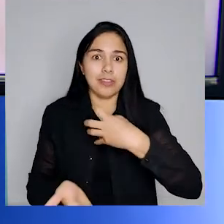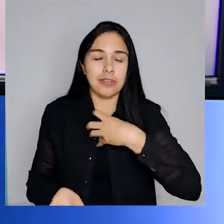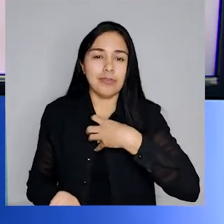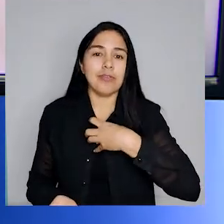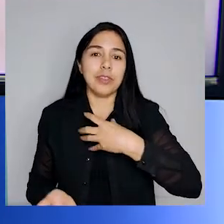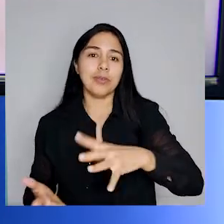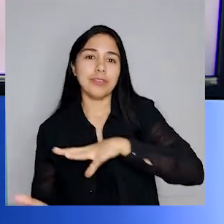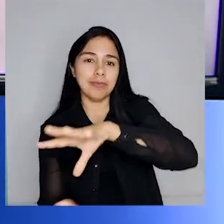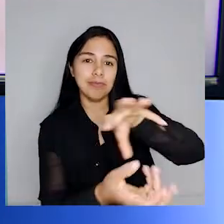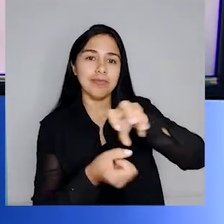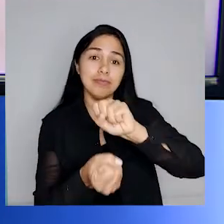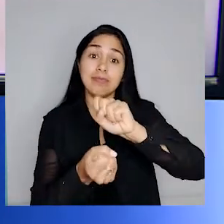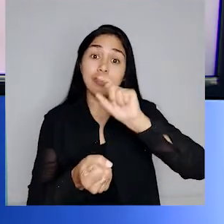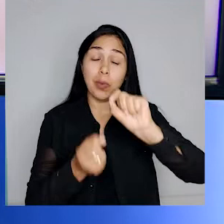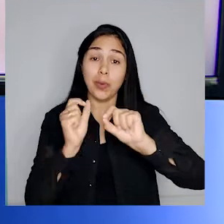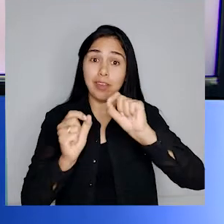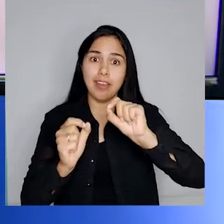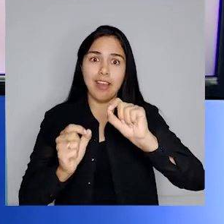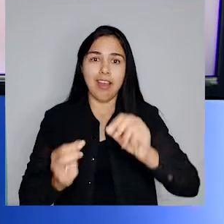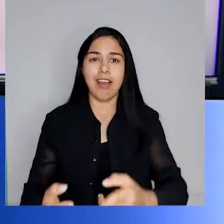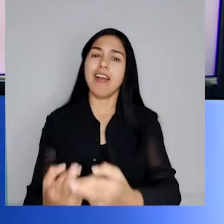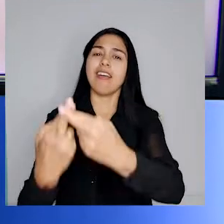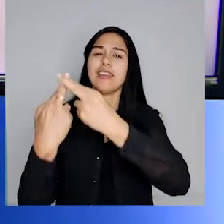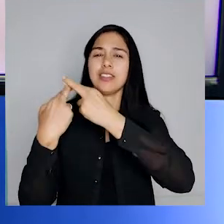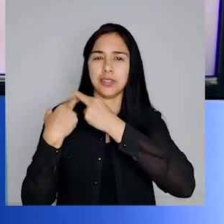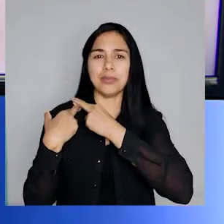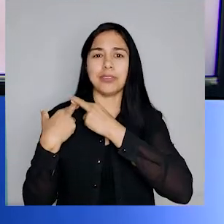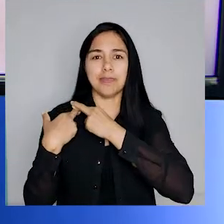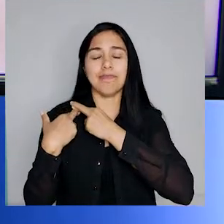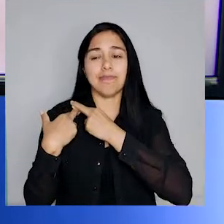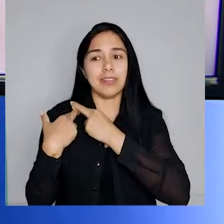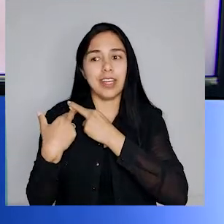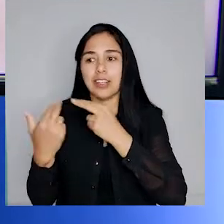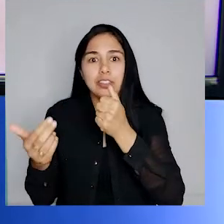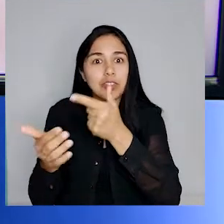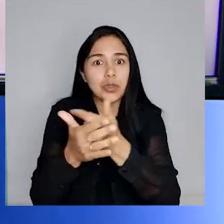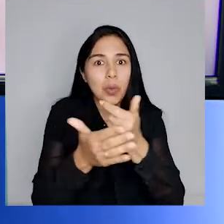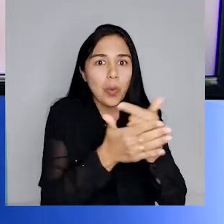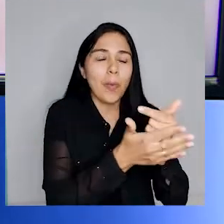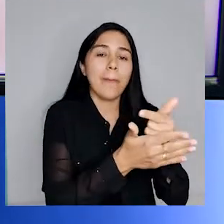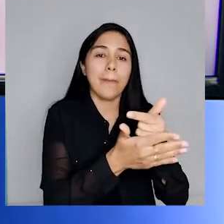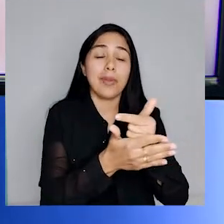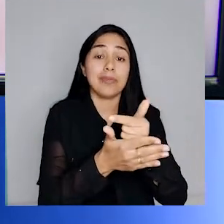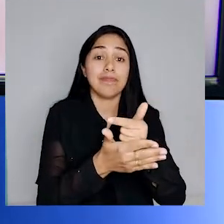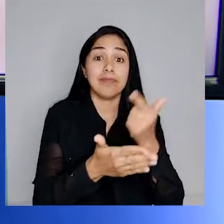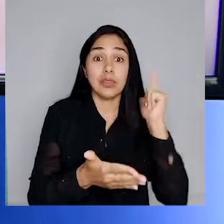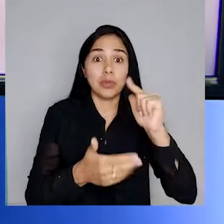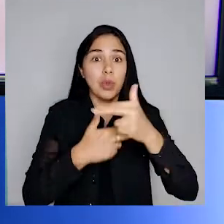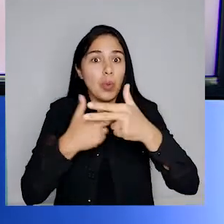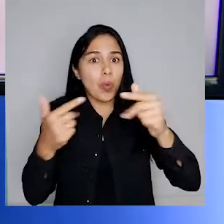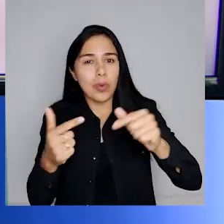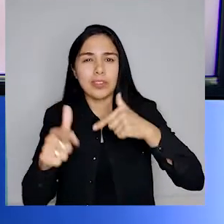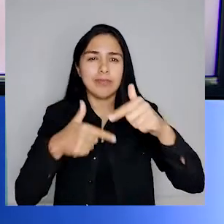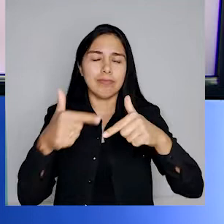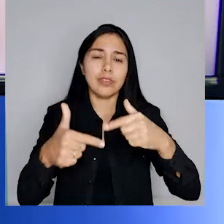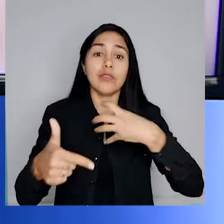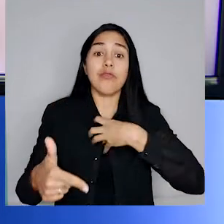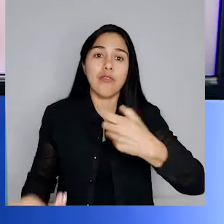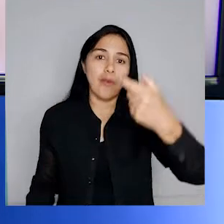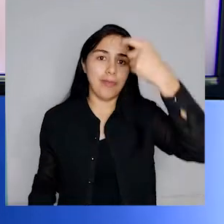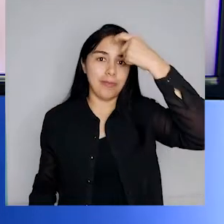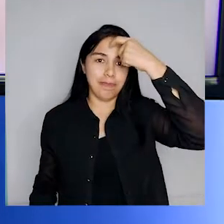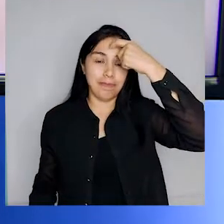respeito à responsabilidade sobre o que se consome, adquirindo produtos e serviços conscientemente,